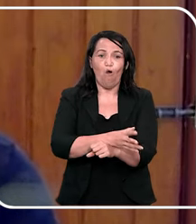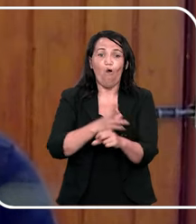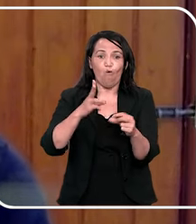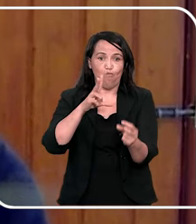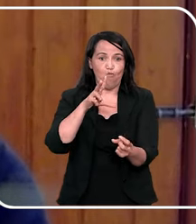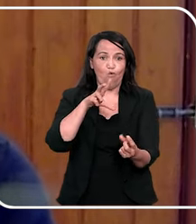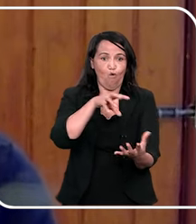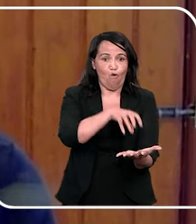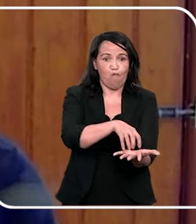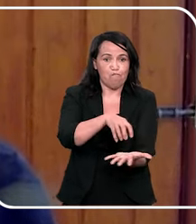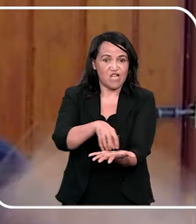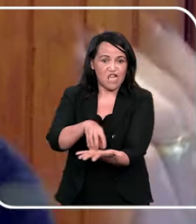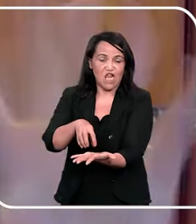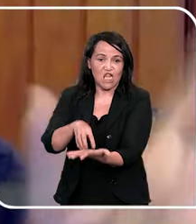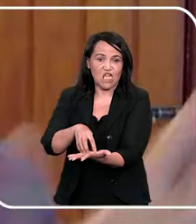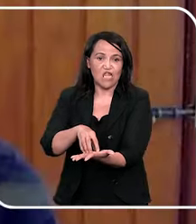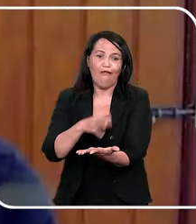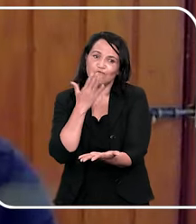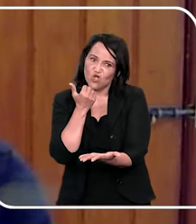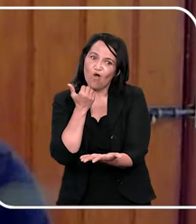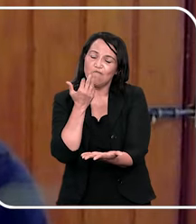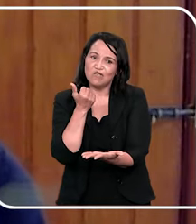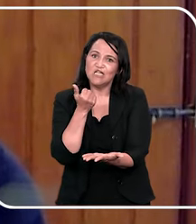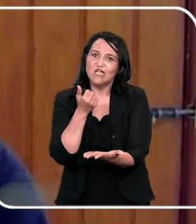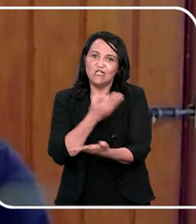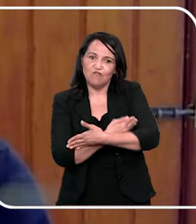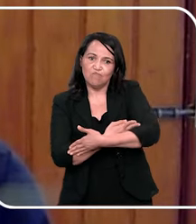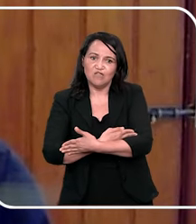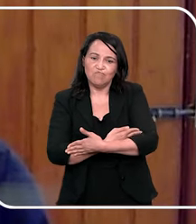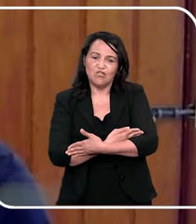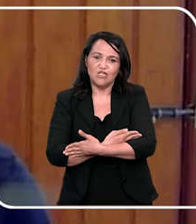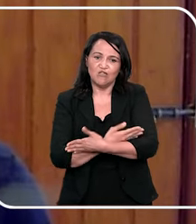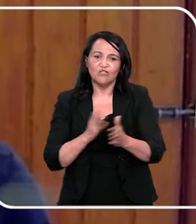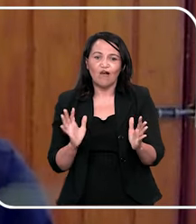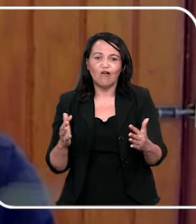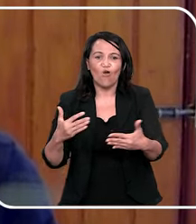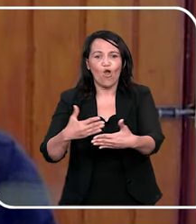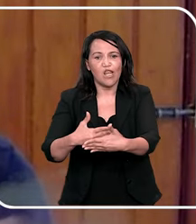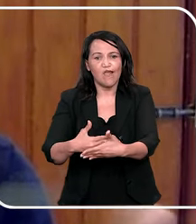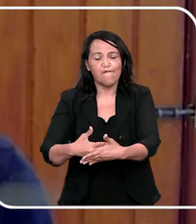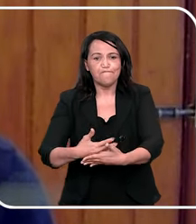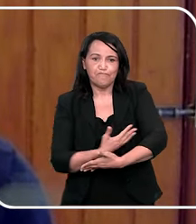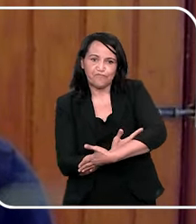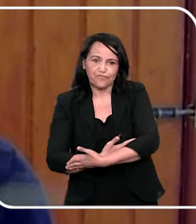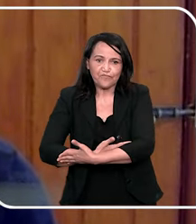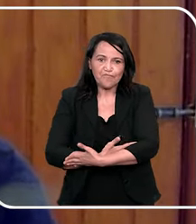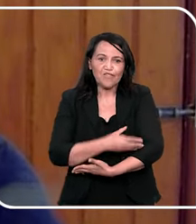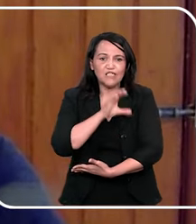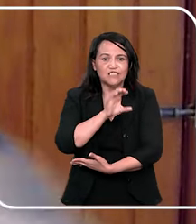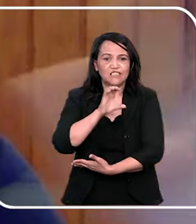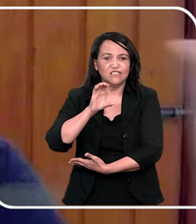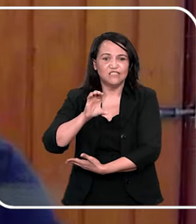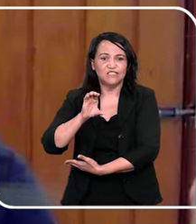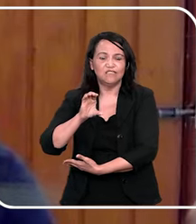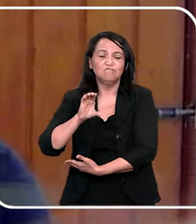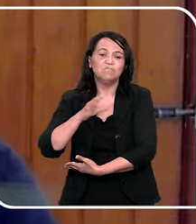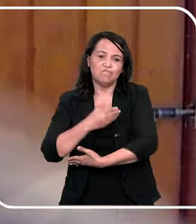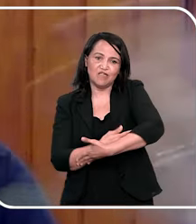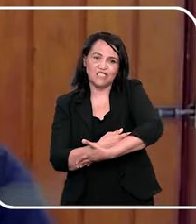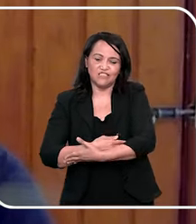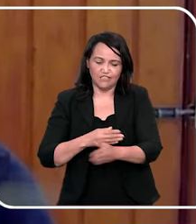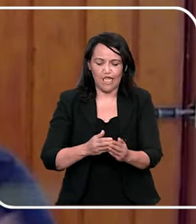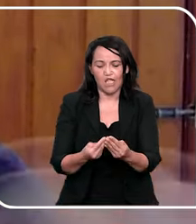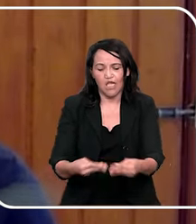com o bebê atual, eu estava, um grupo de crianças, e o bebê que eu estava acolhendo recém-nascido, e no piquenique, não sei se é bebê, a gente estende aquelas